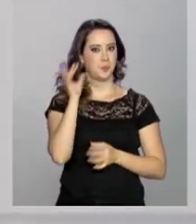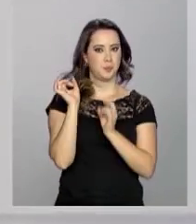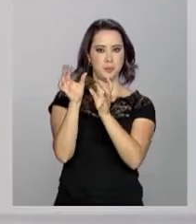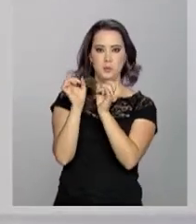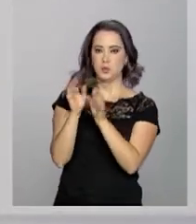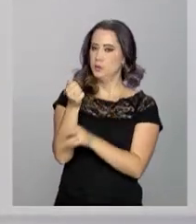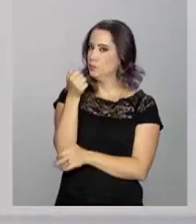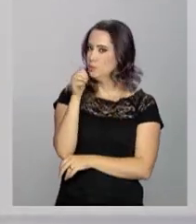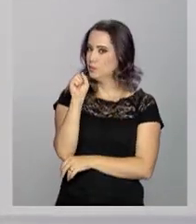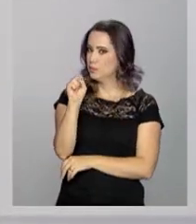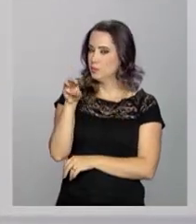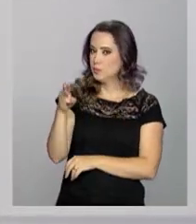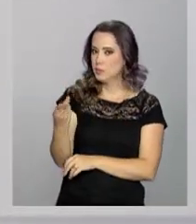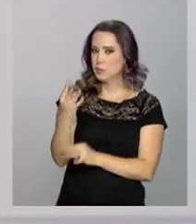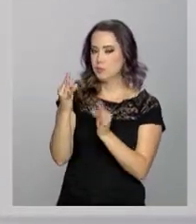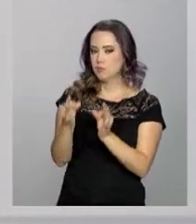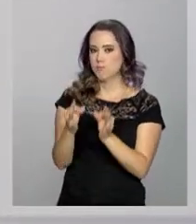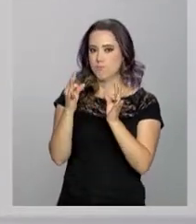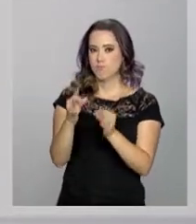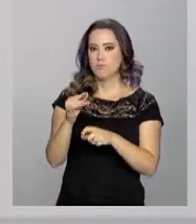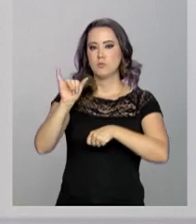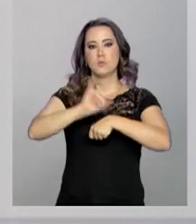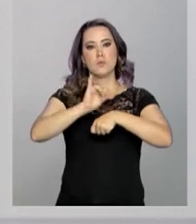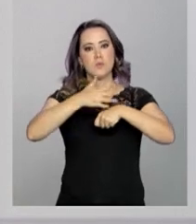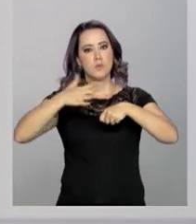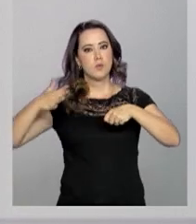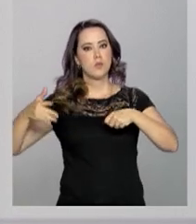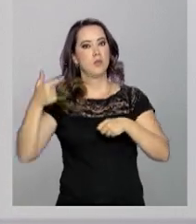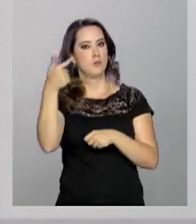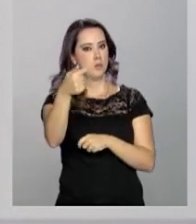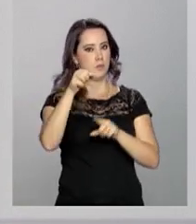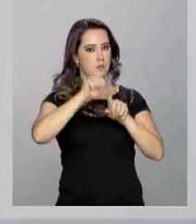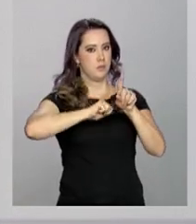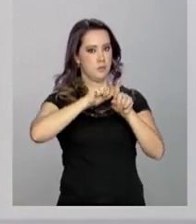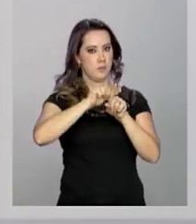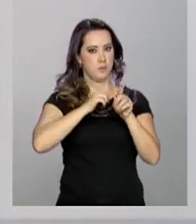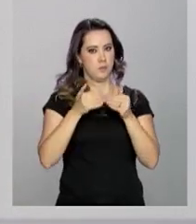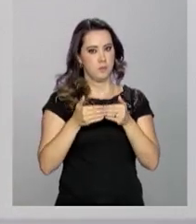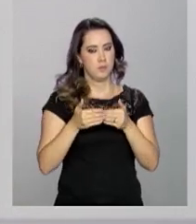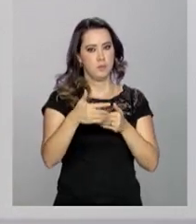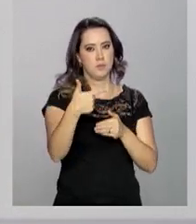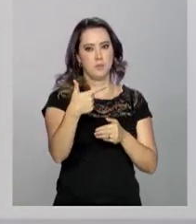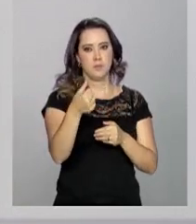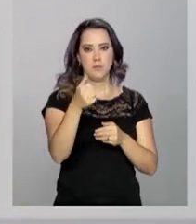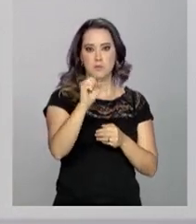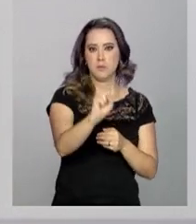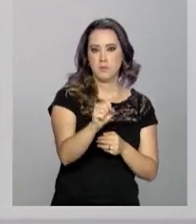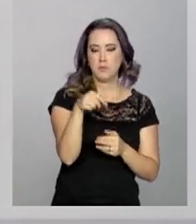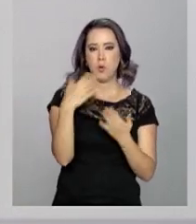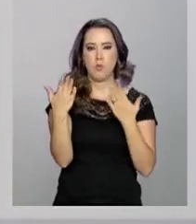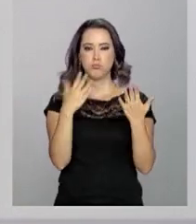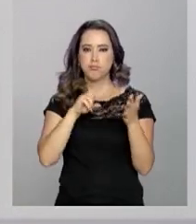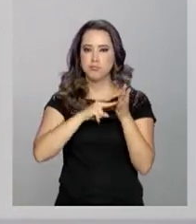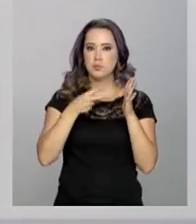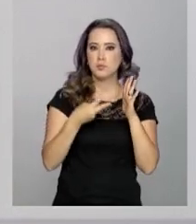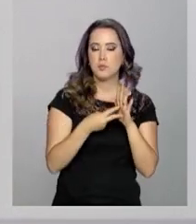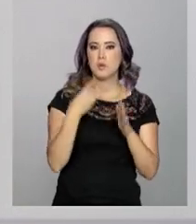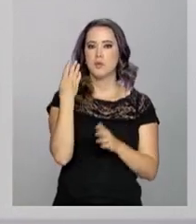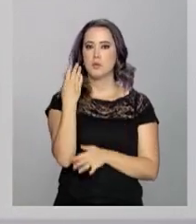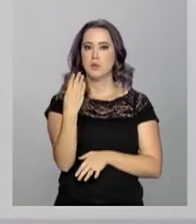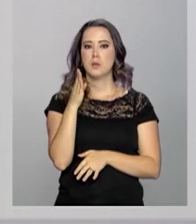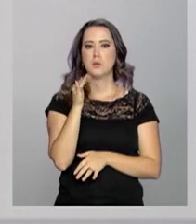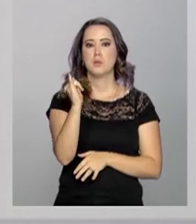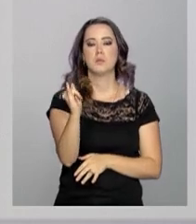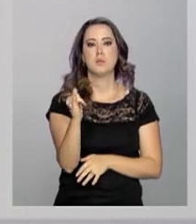quase 8 milhões de toneladas de aço bruto nos sete primeiros meses de 2018. O equivalente a 4 bilhões